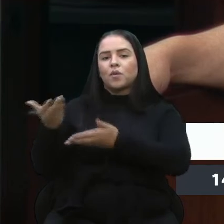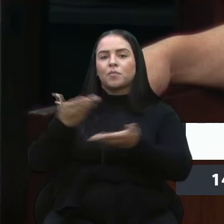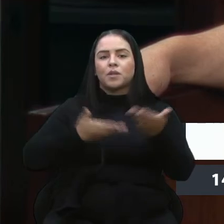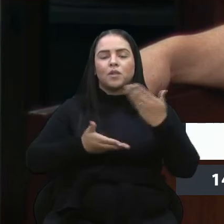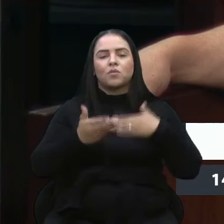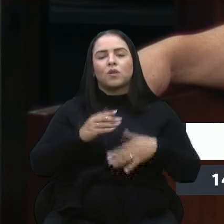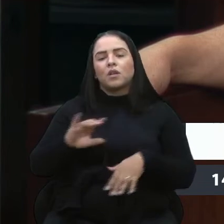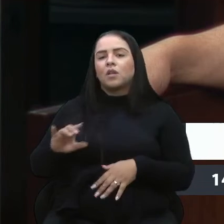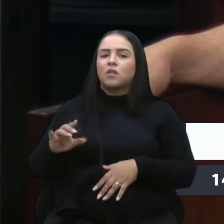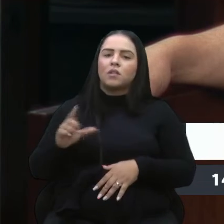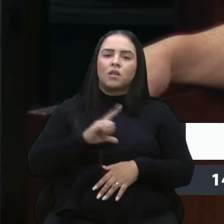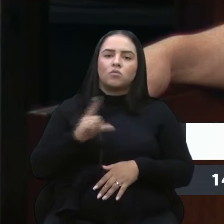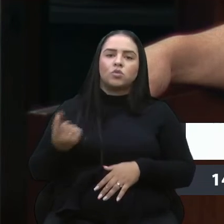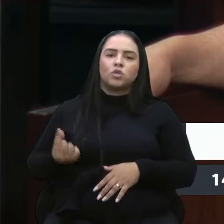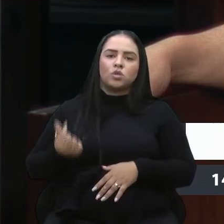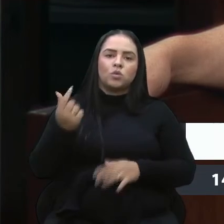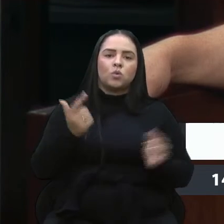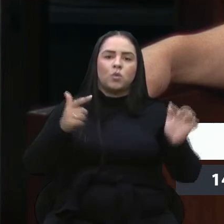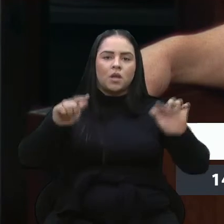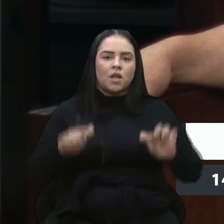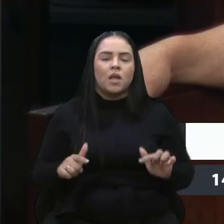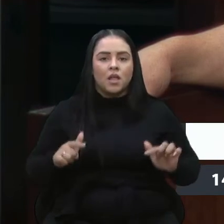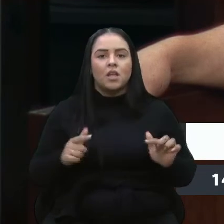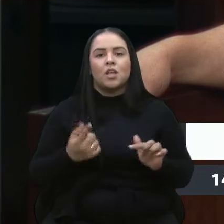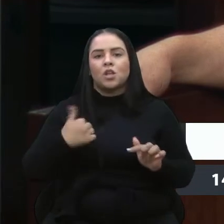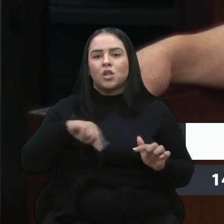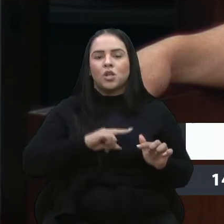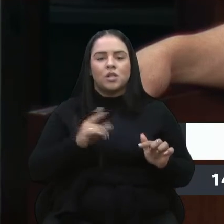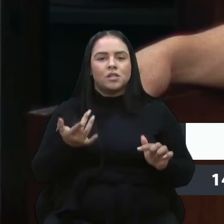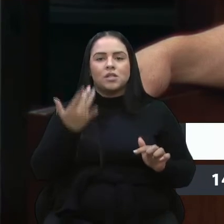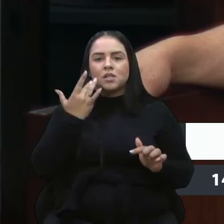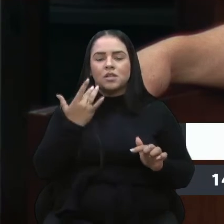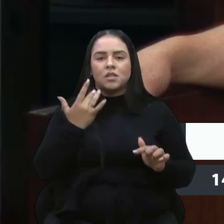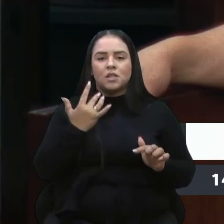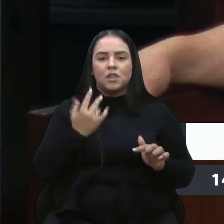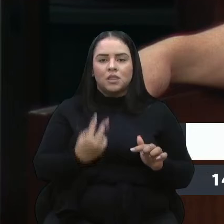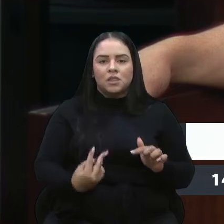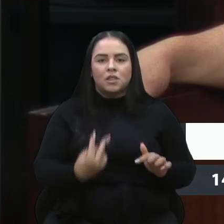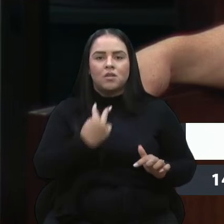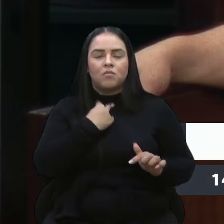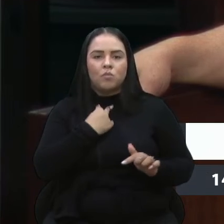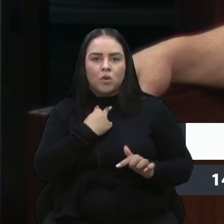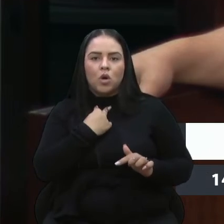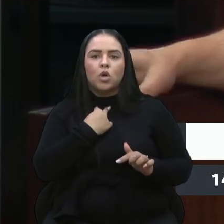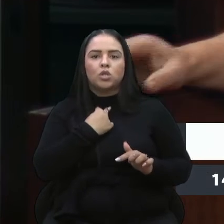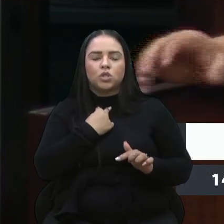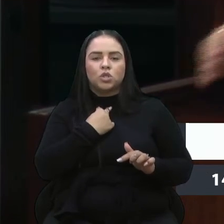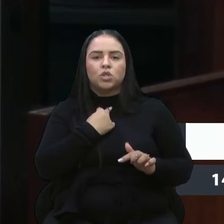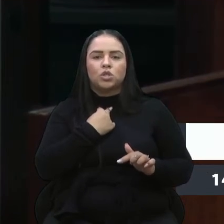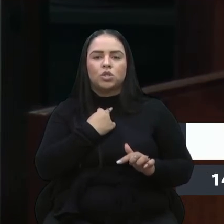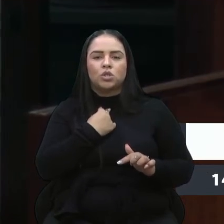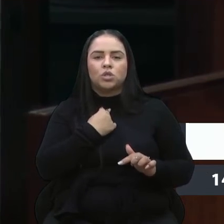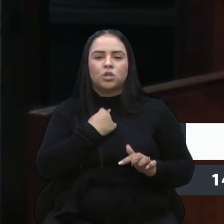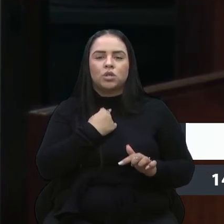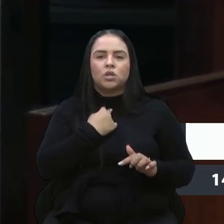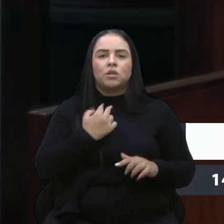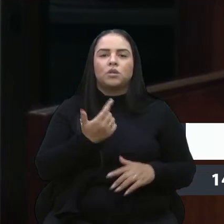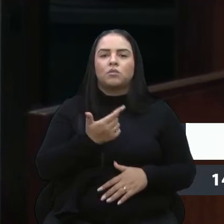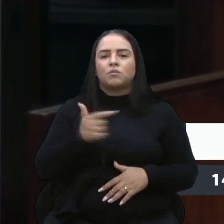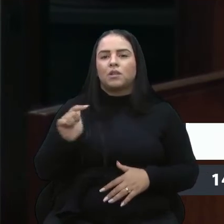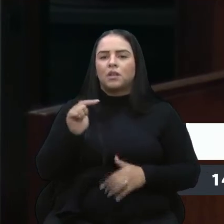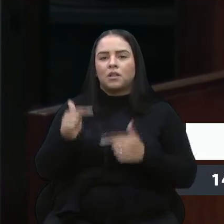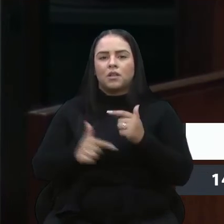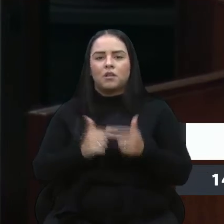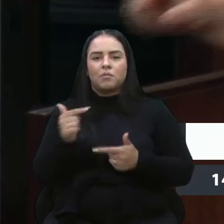nossa economia local, que nós não podemos deixar aqui, né, jamais de poder, né, trabalhar